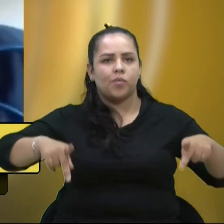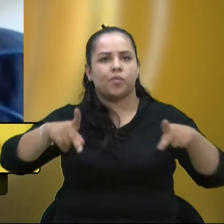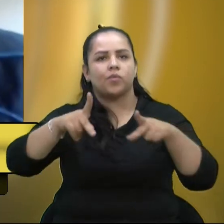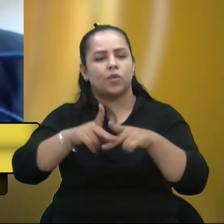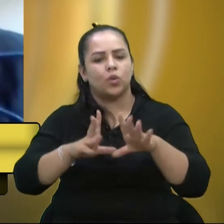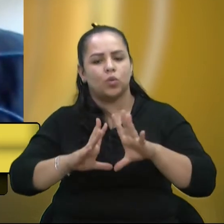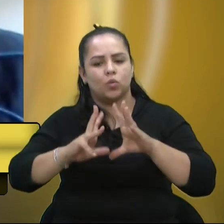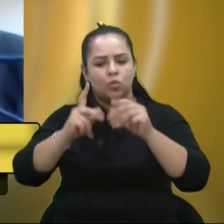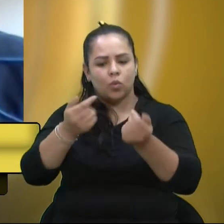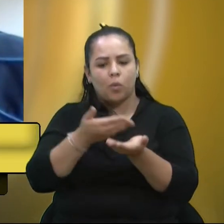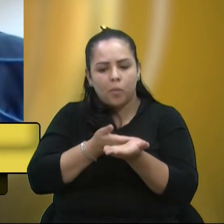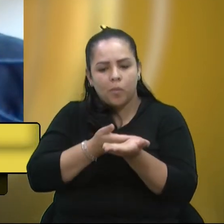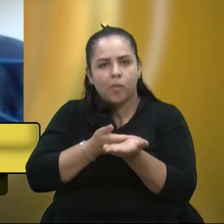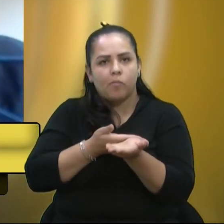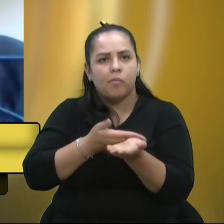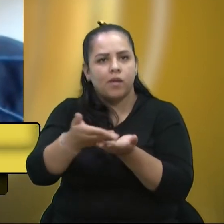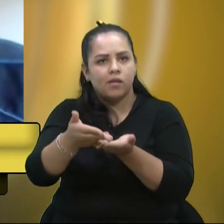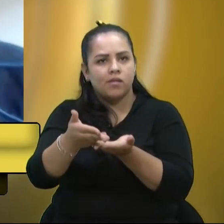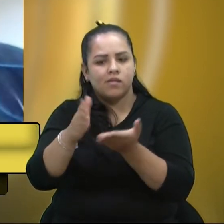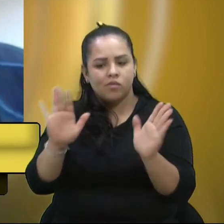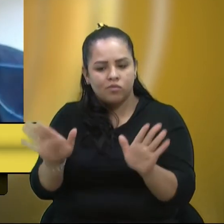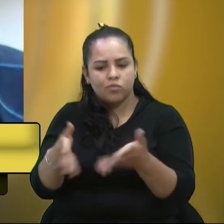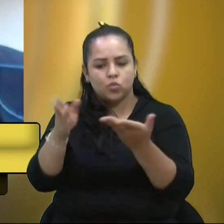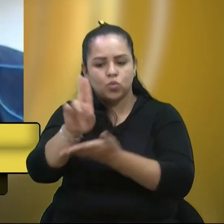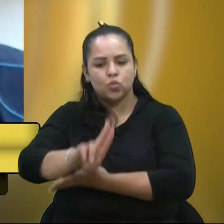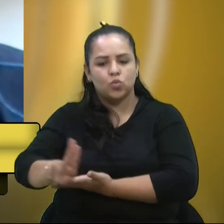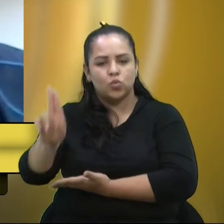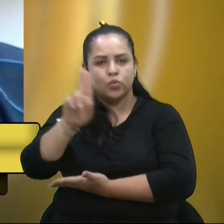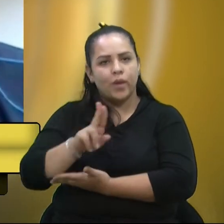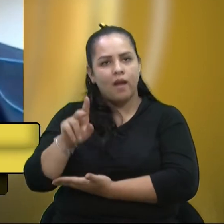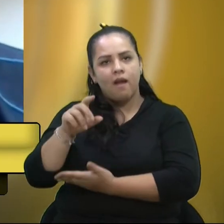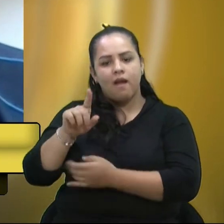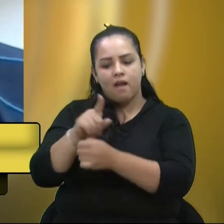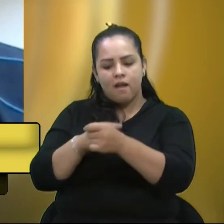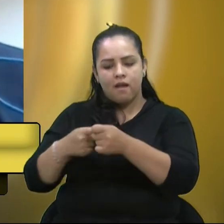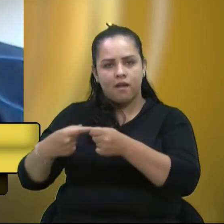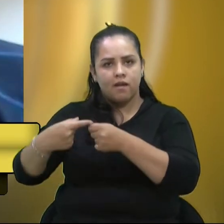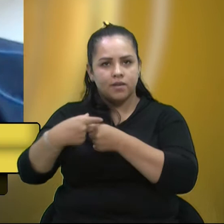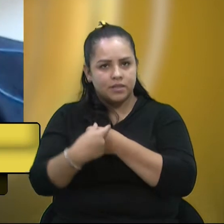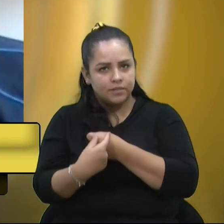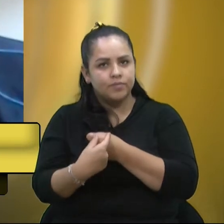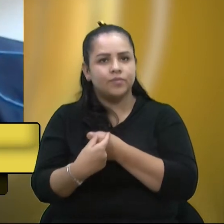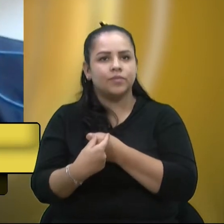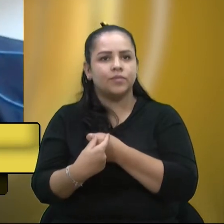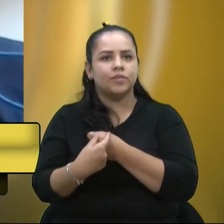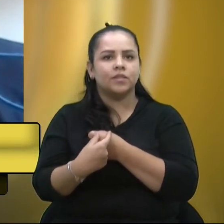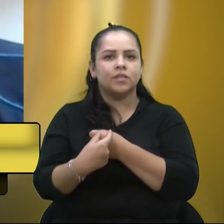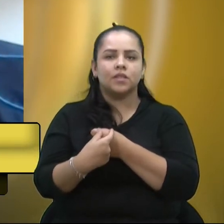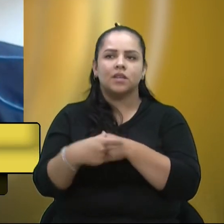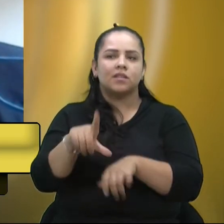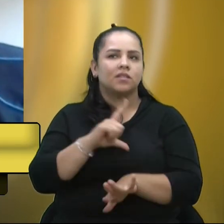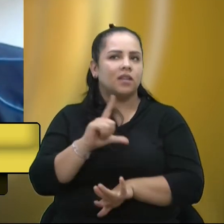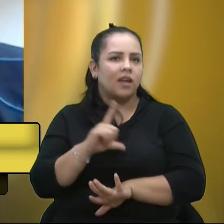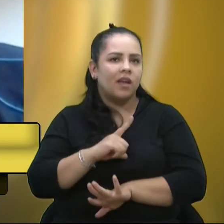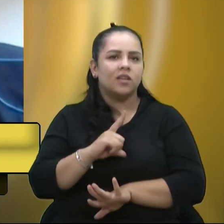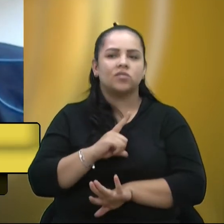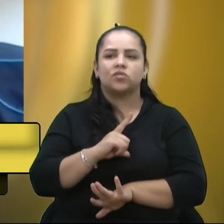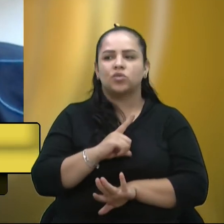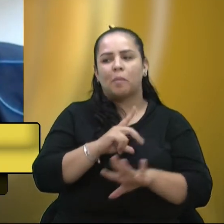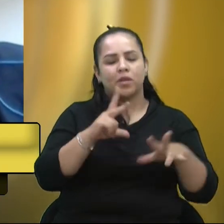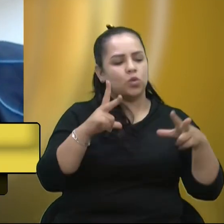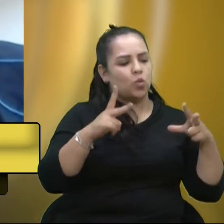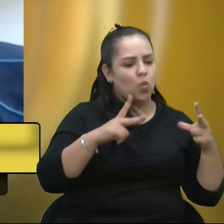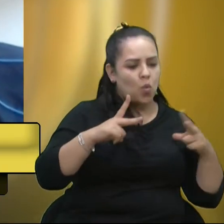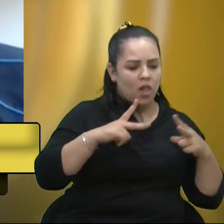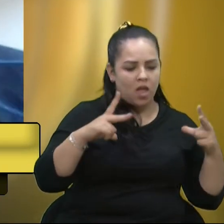todas as iniciativas que promovam a utilização da cidade, seja pela iniciativa privada,